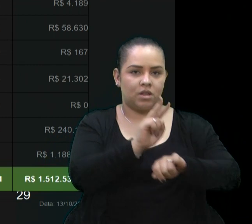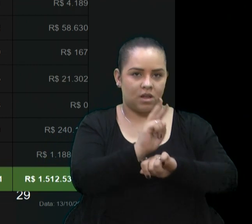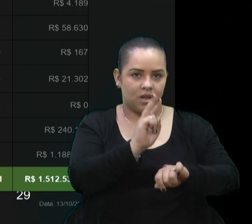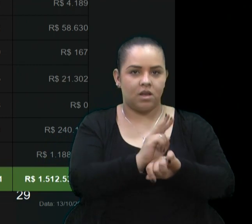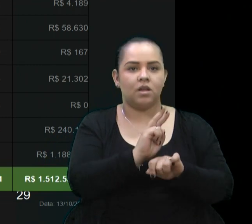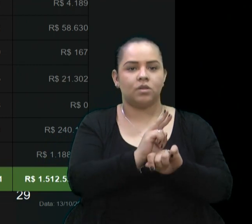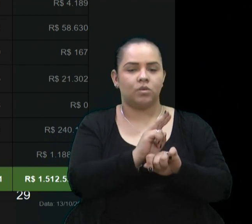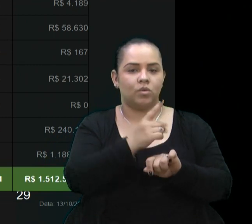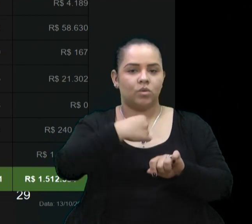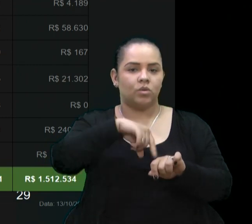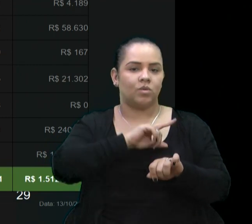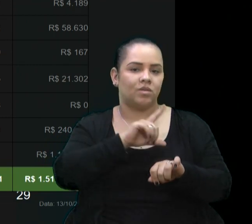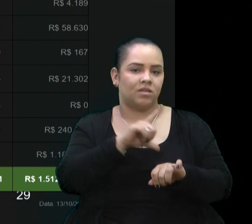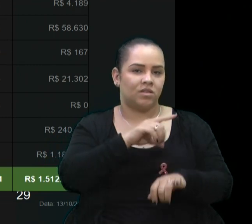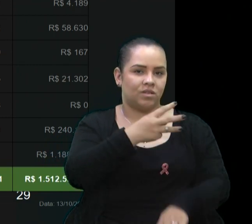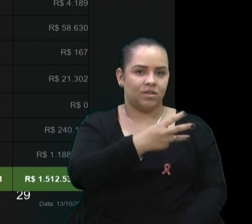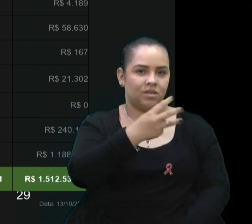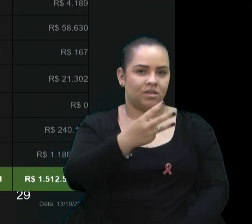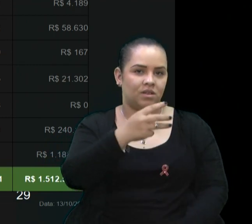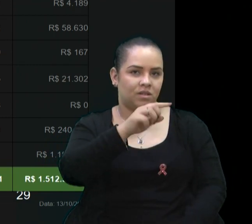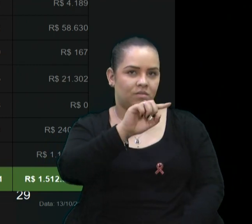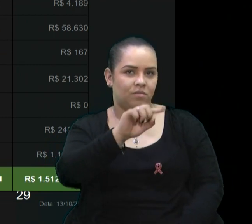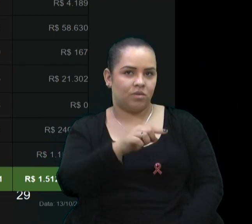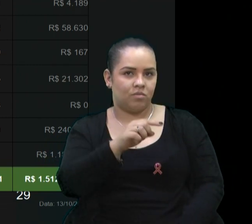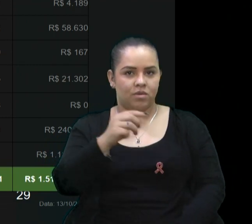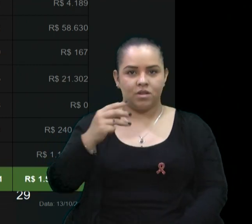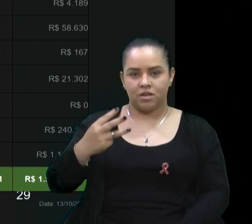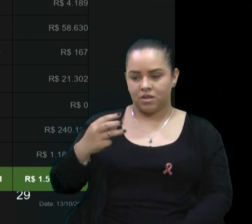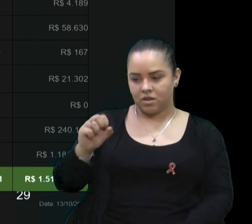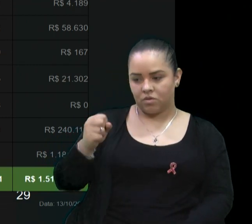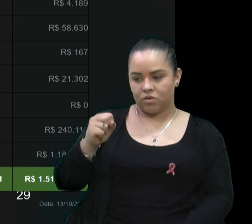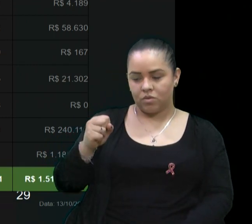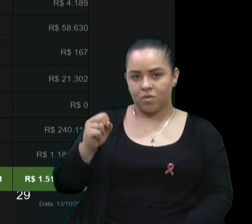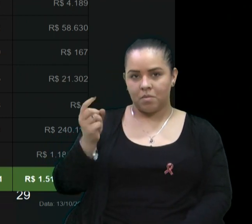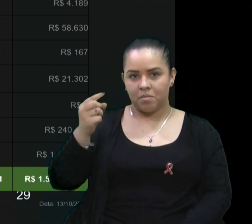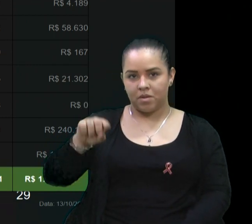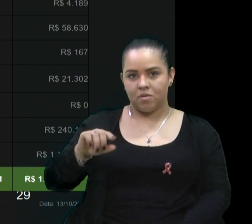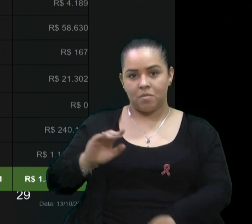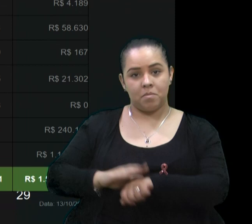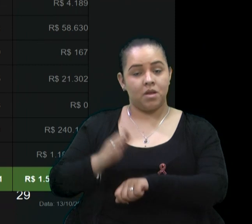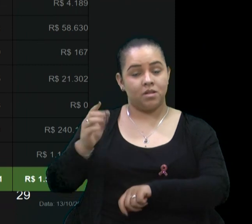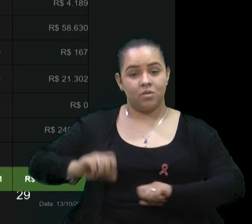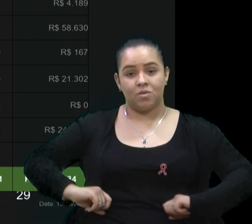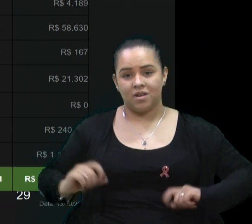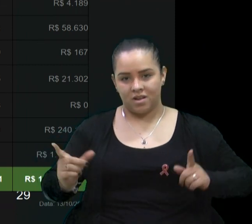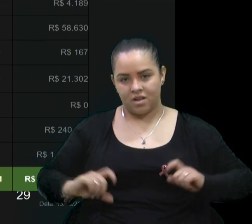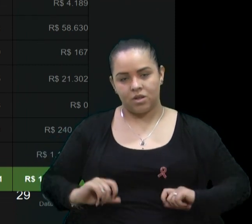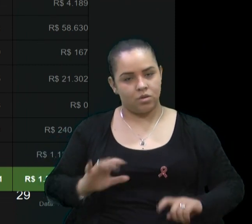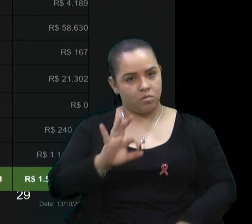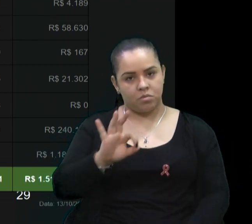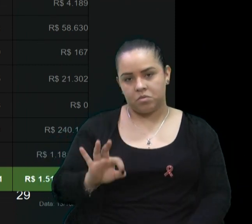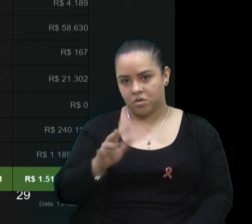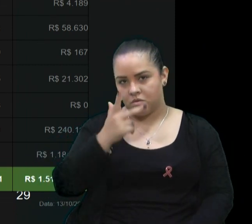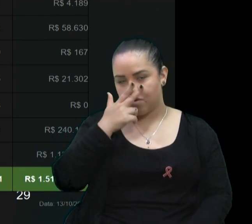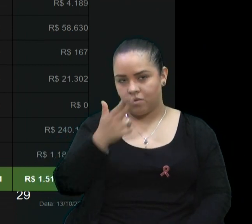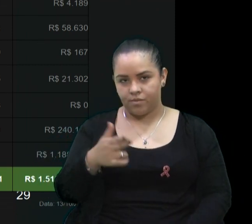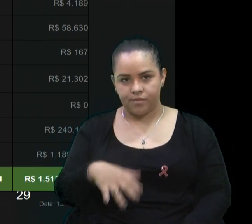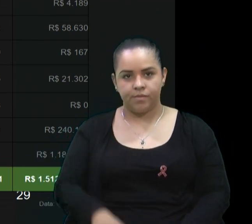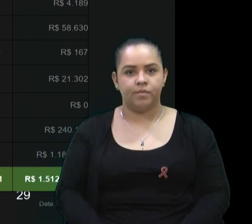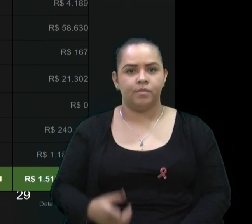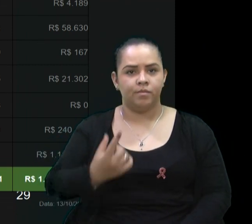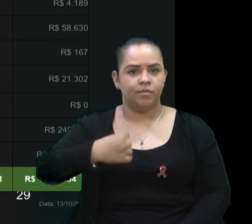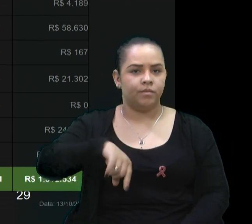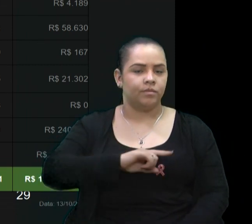A gente passou de 33 mil atendimentos para 38 mil atendimentos e num gasto proporcional. Aqui, a gente